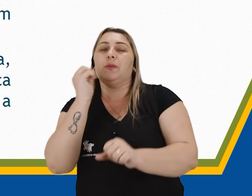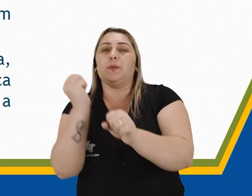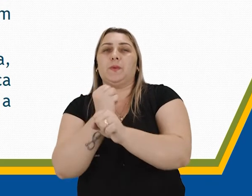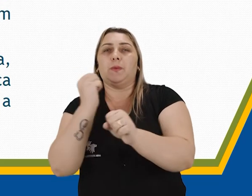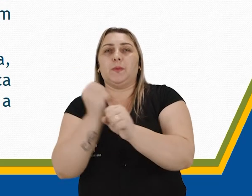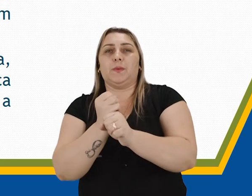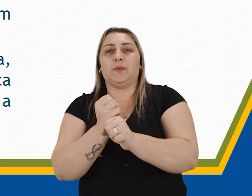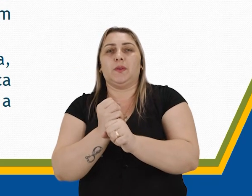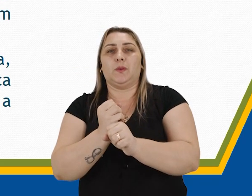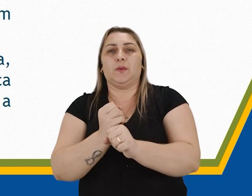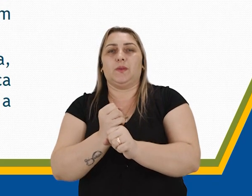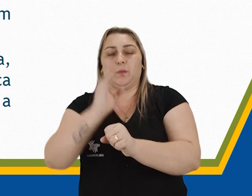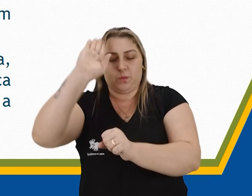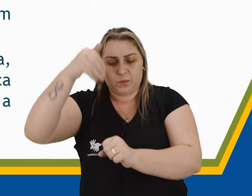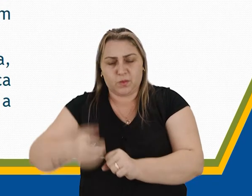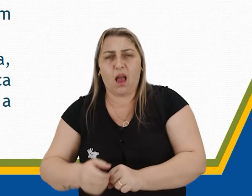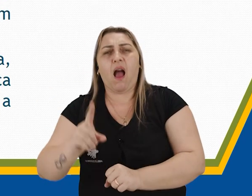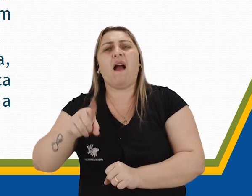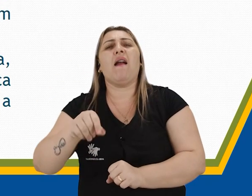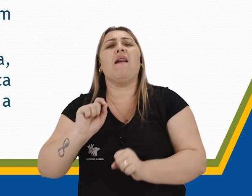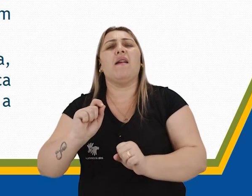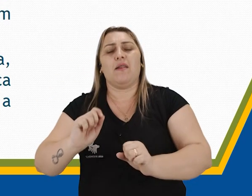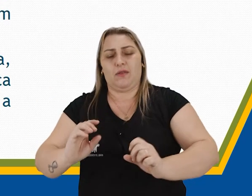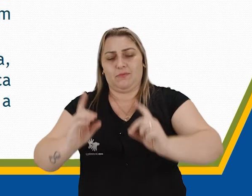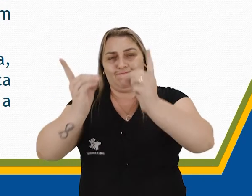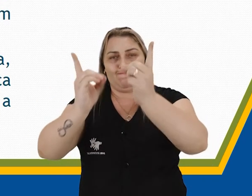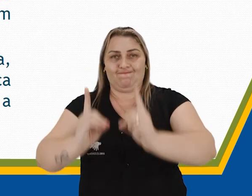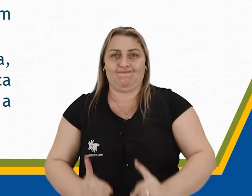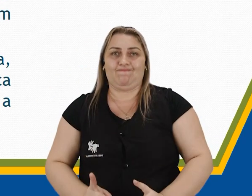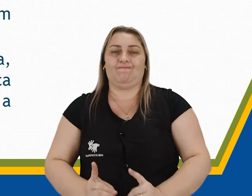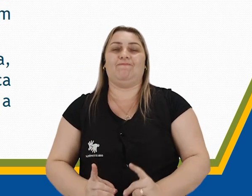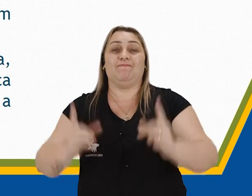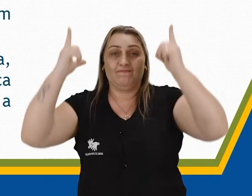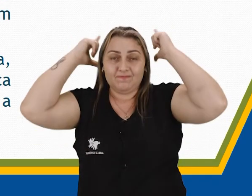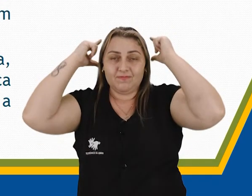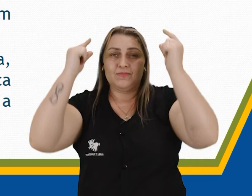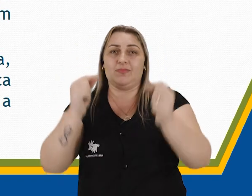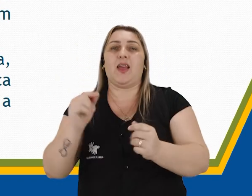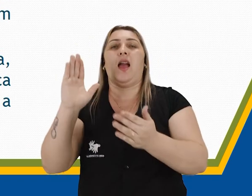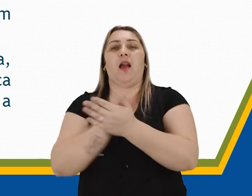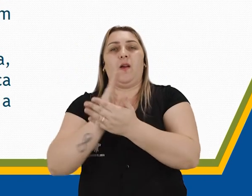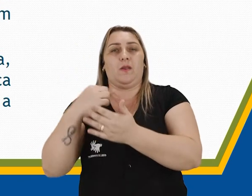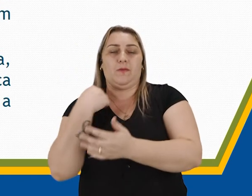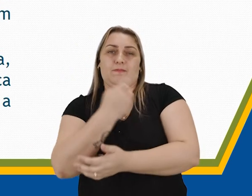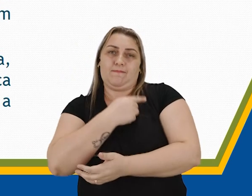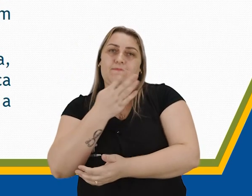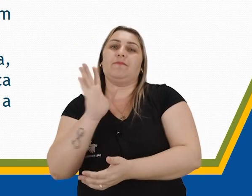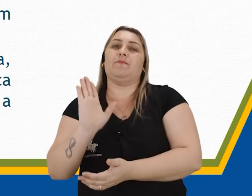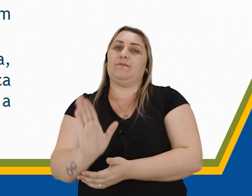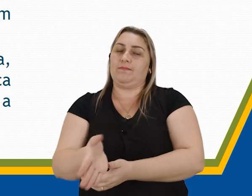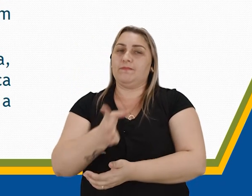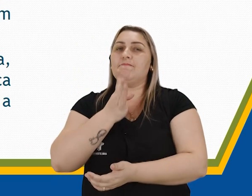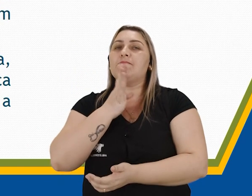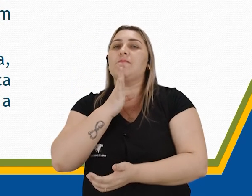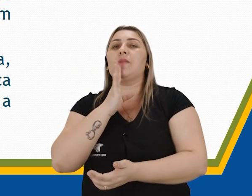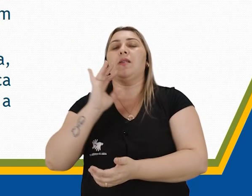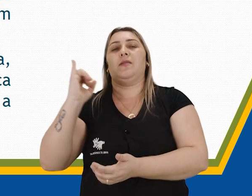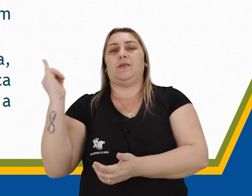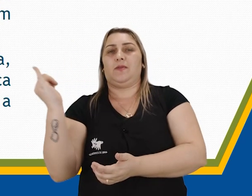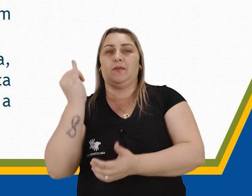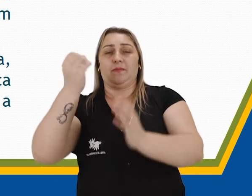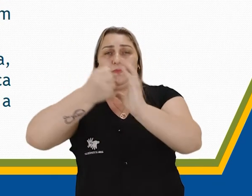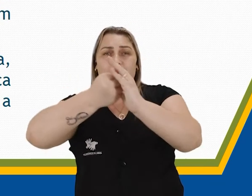homenagem aos deuses gregos, que alguns de nós conhecemos. Outras importantes